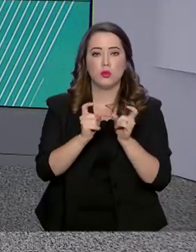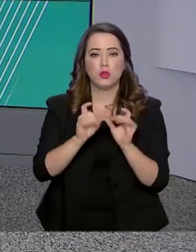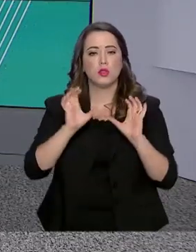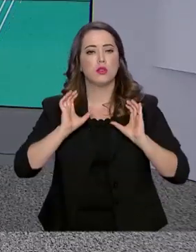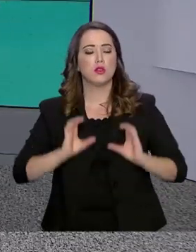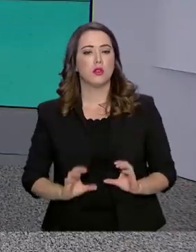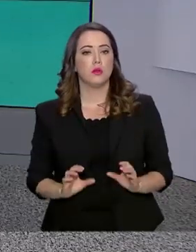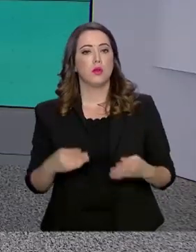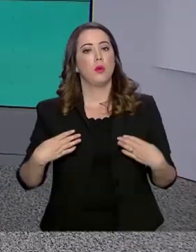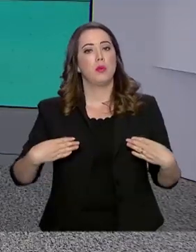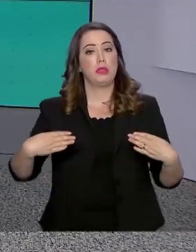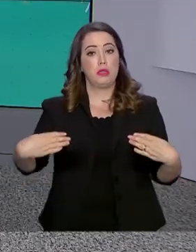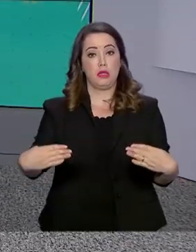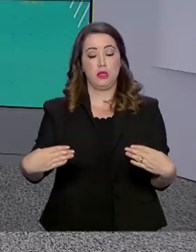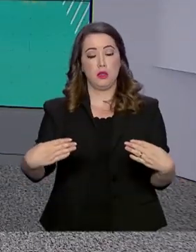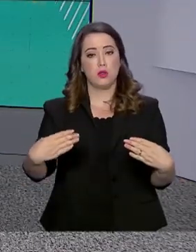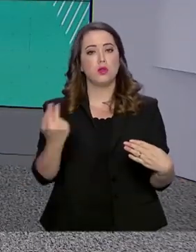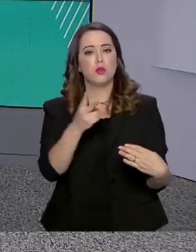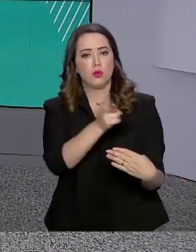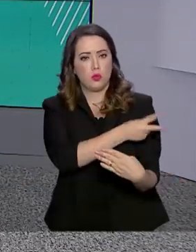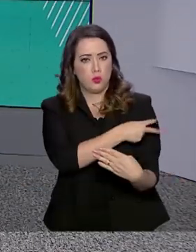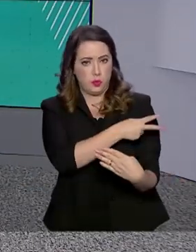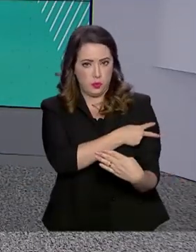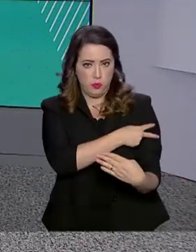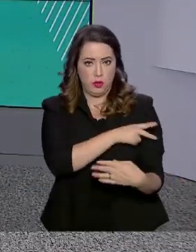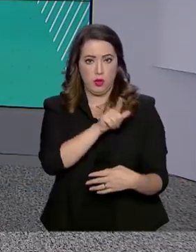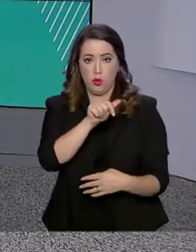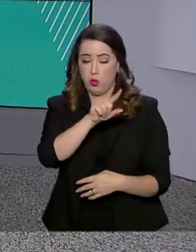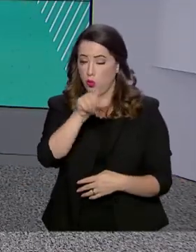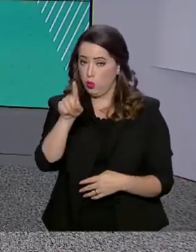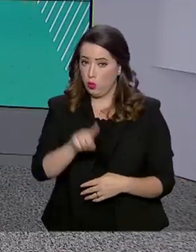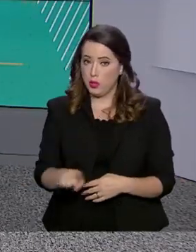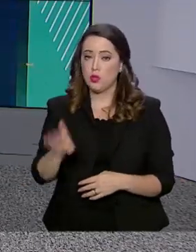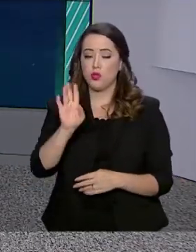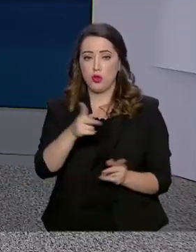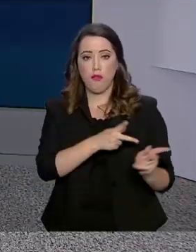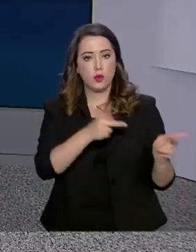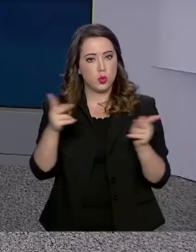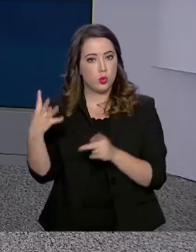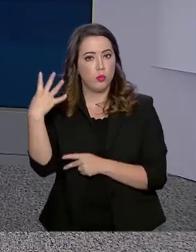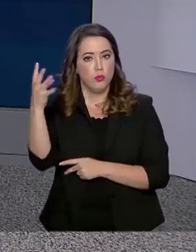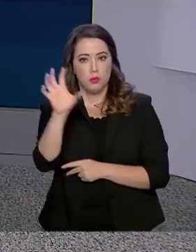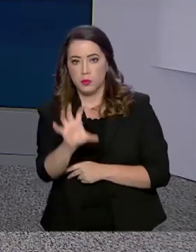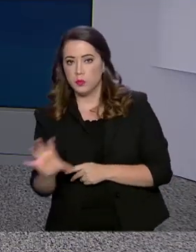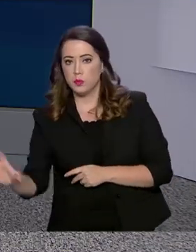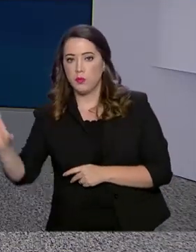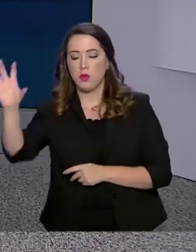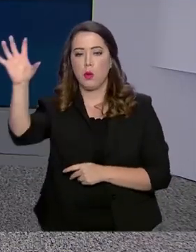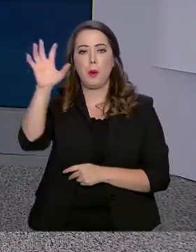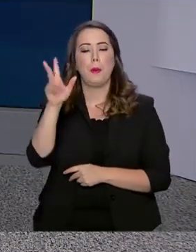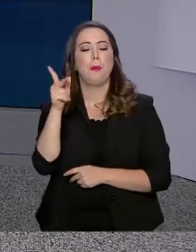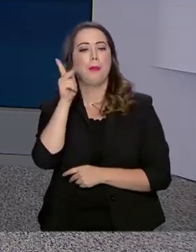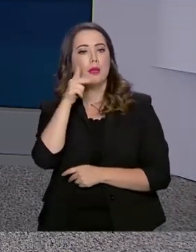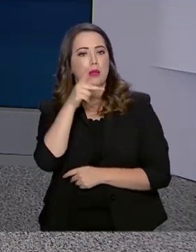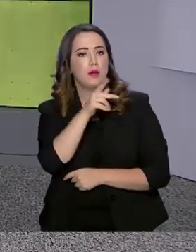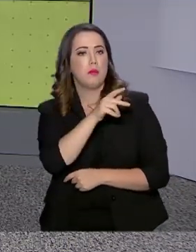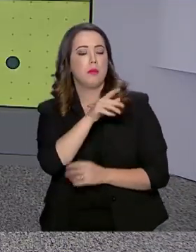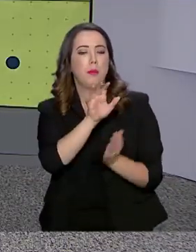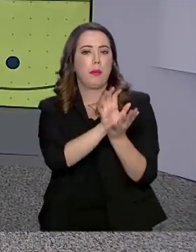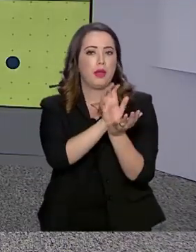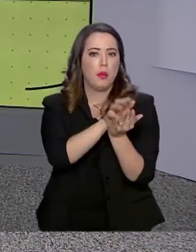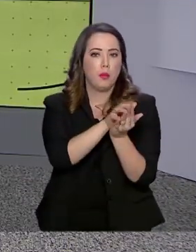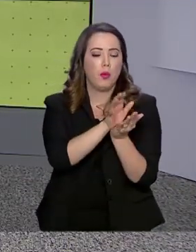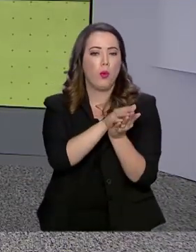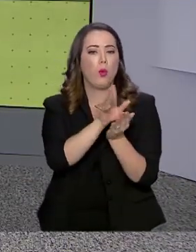ministro-chefe da Secretaria de Governo, Luiz Eduardo Ramos, já visitou quatro estados da região, Paraíba, Pernambuco, Alagoas e